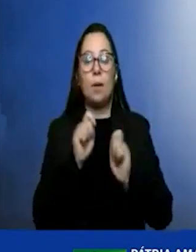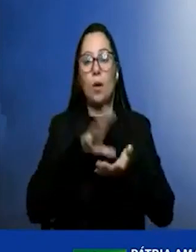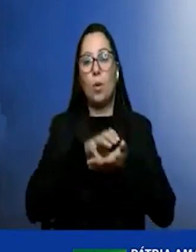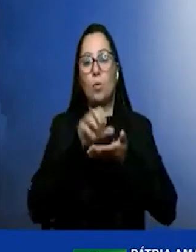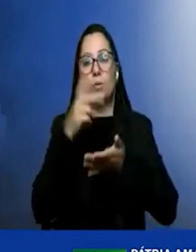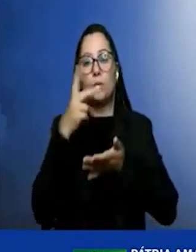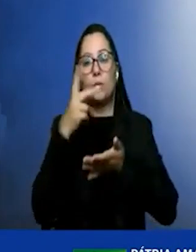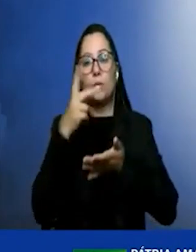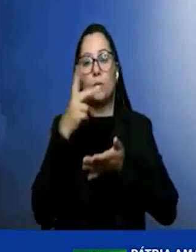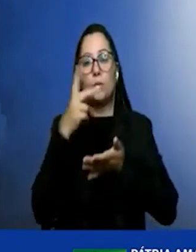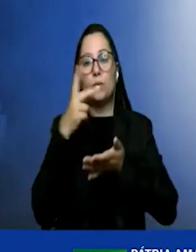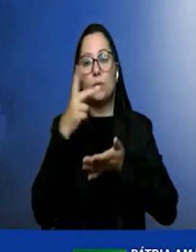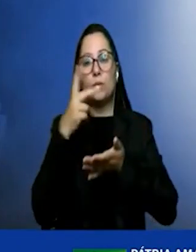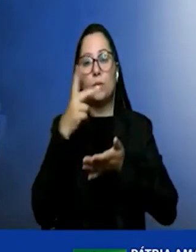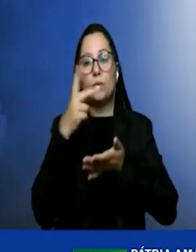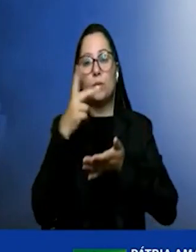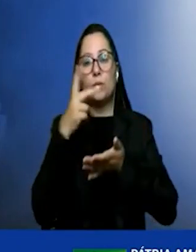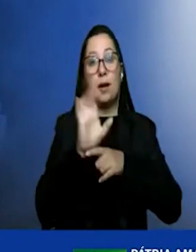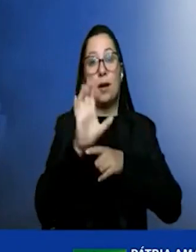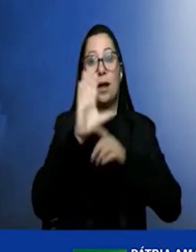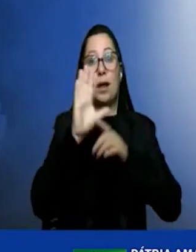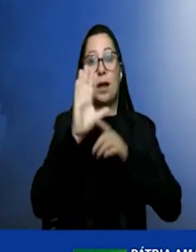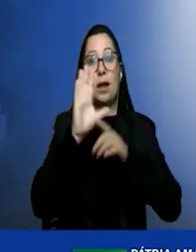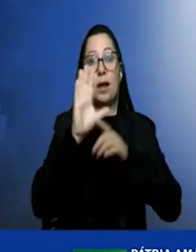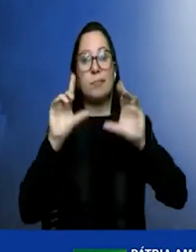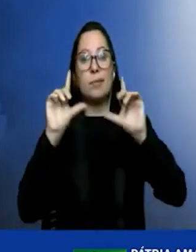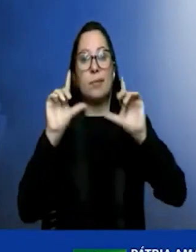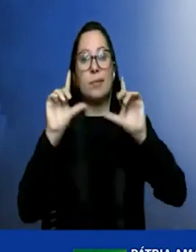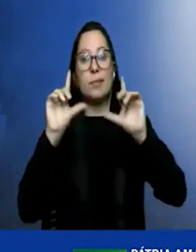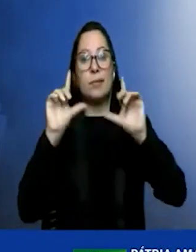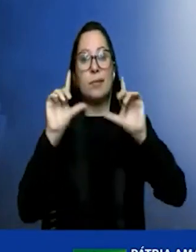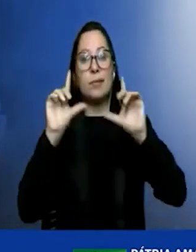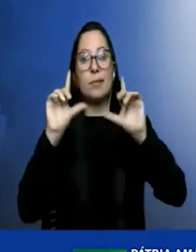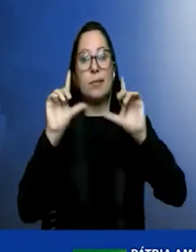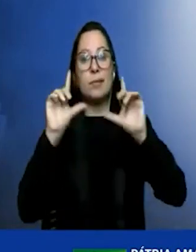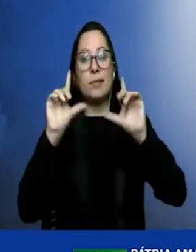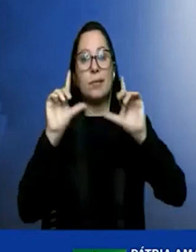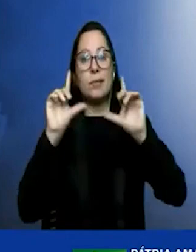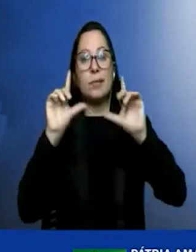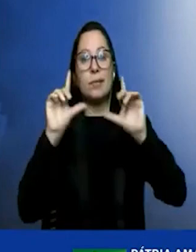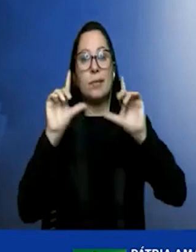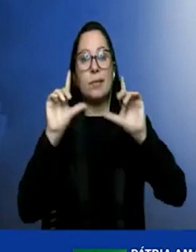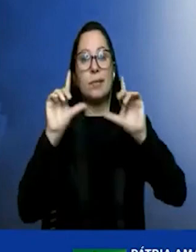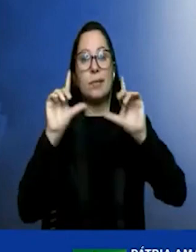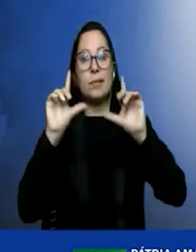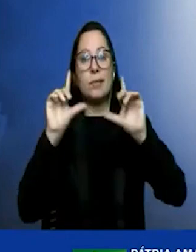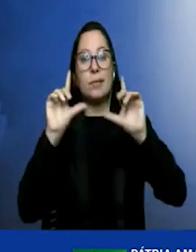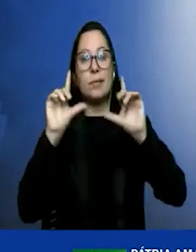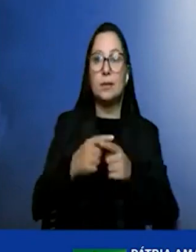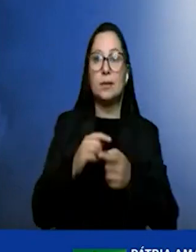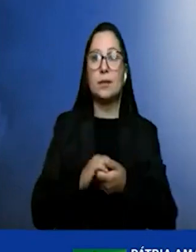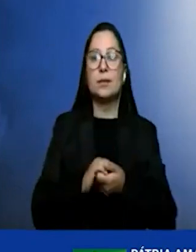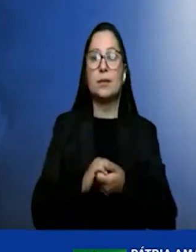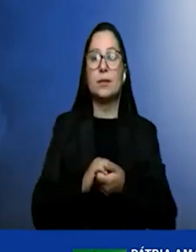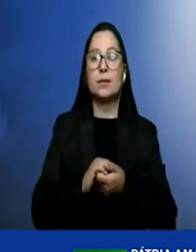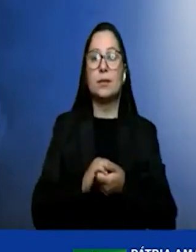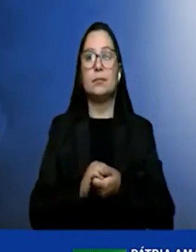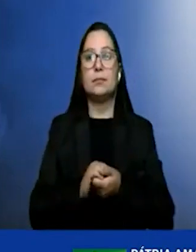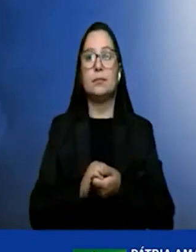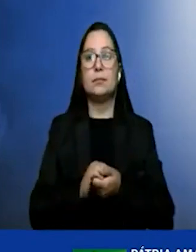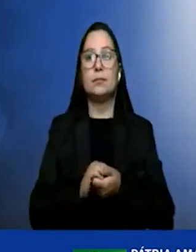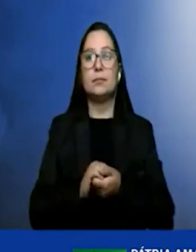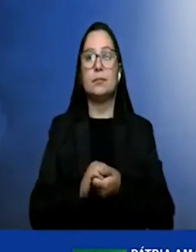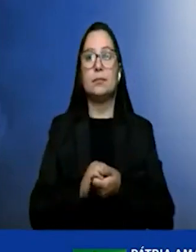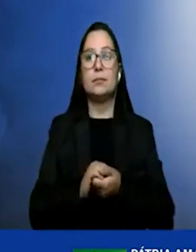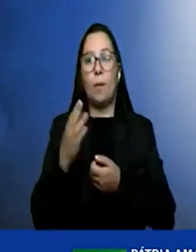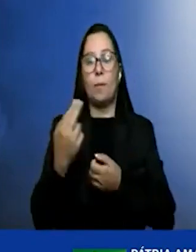descarbonização da nossa indústria. Então, por que não pensarmos, assim como foi feito com o biodiesel, assim como foi feito